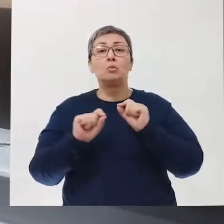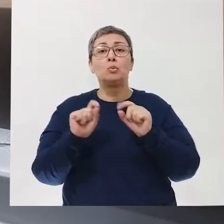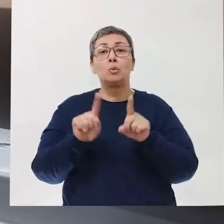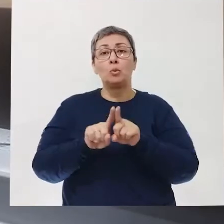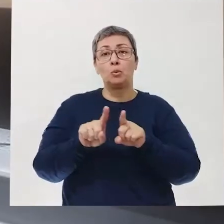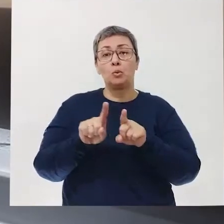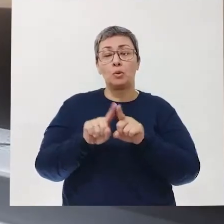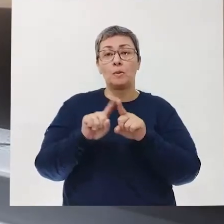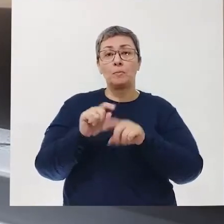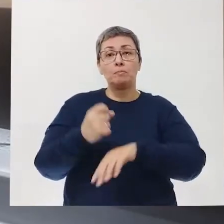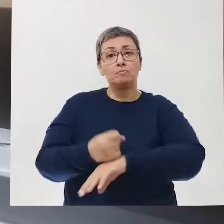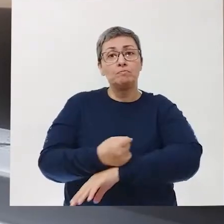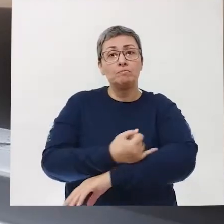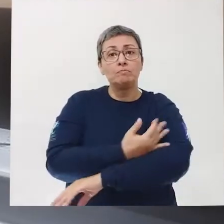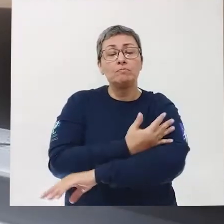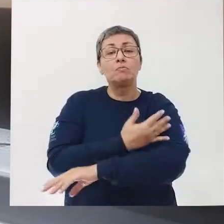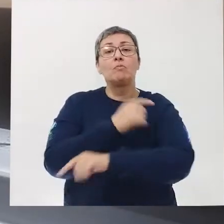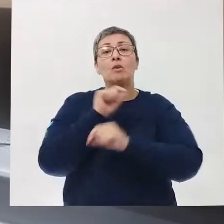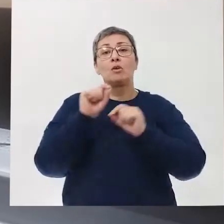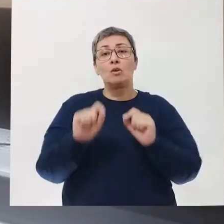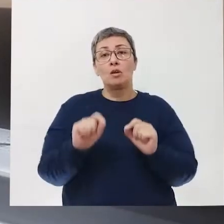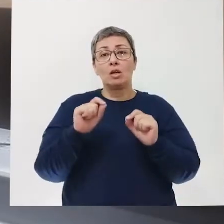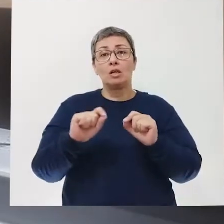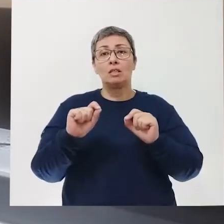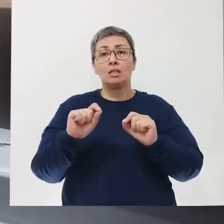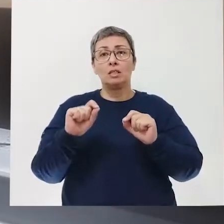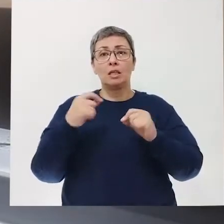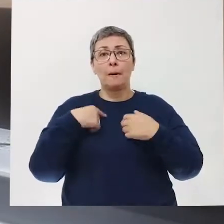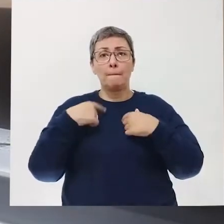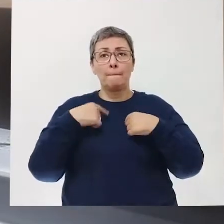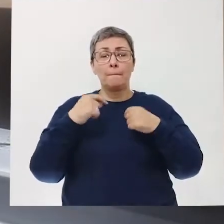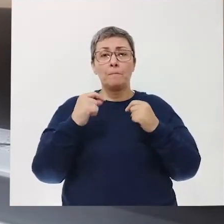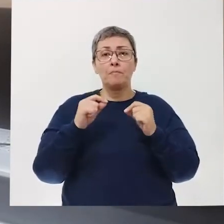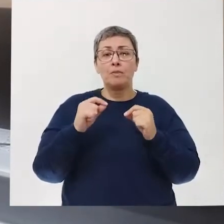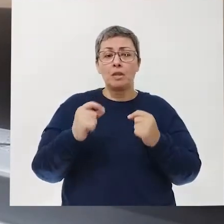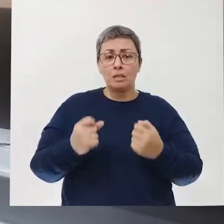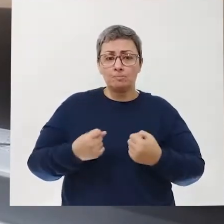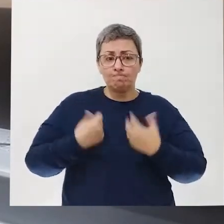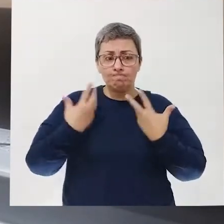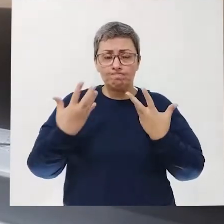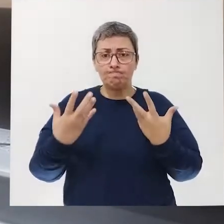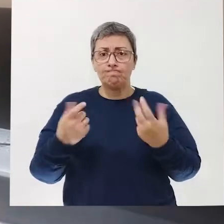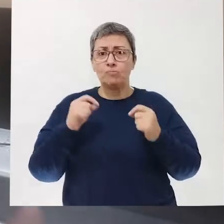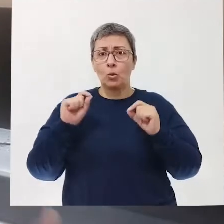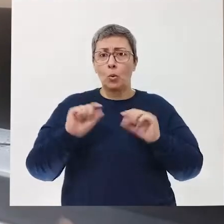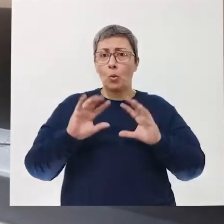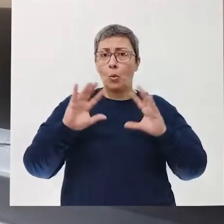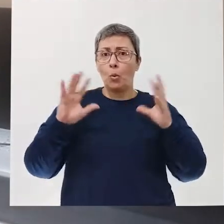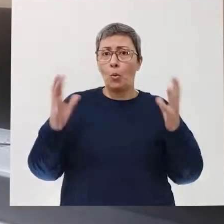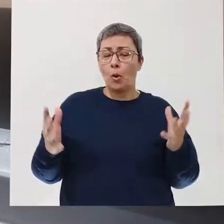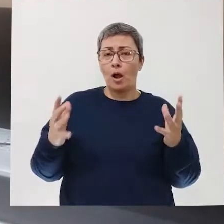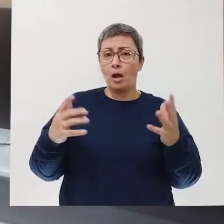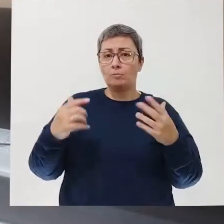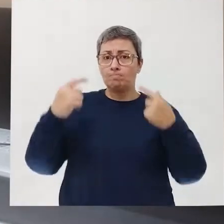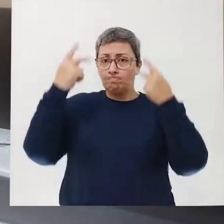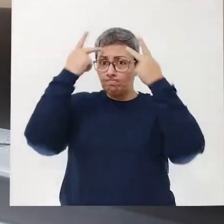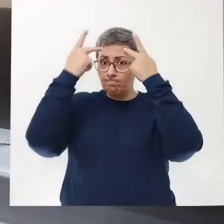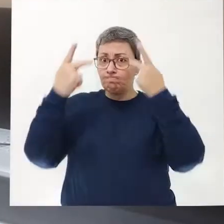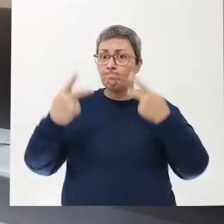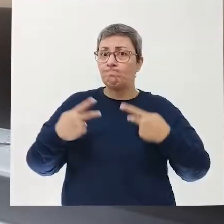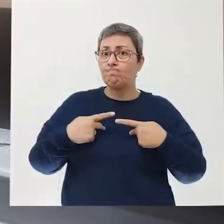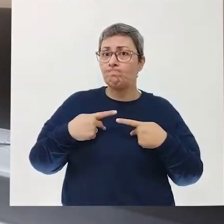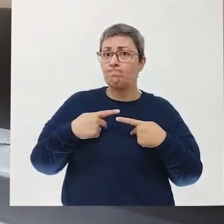também as emoções que são despertadas por situações de personalidade pessoal,